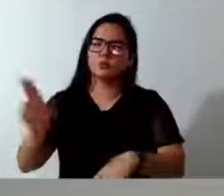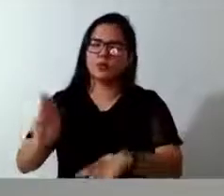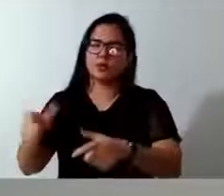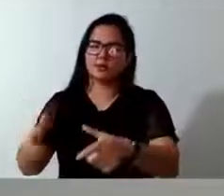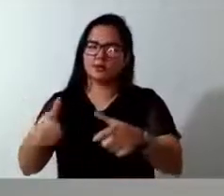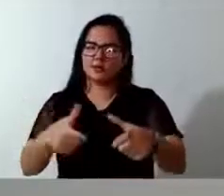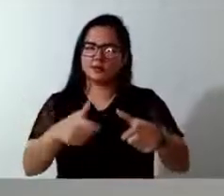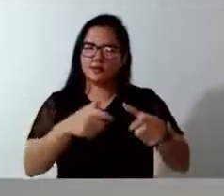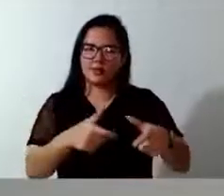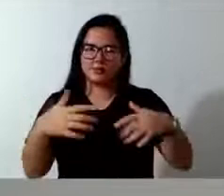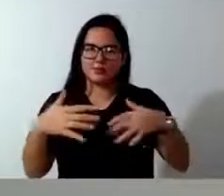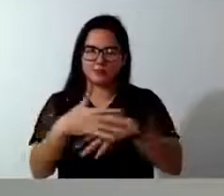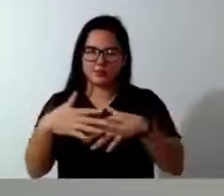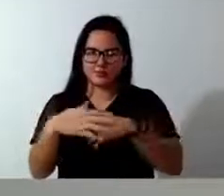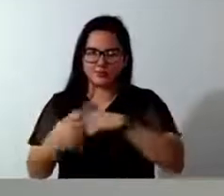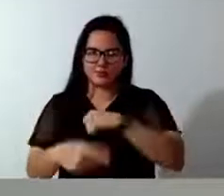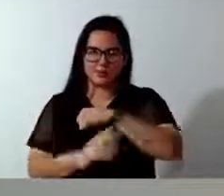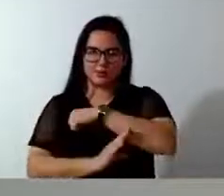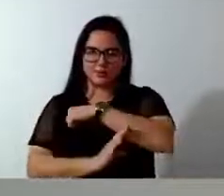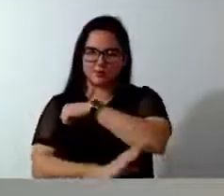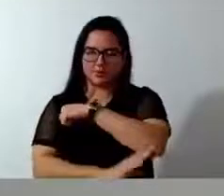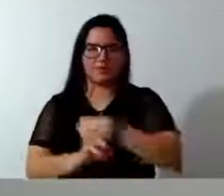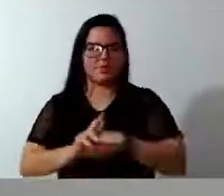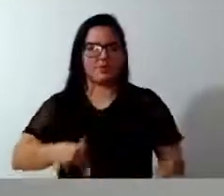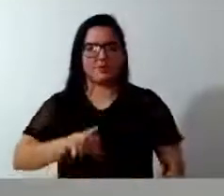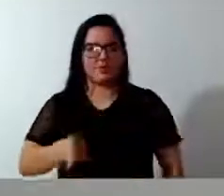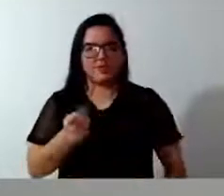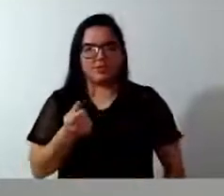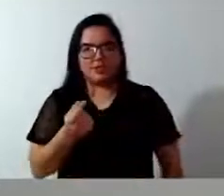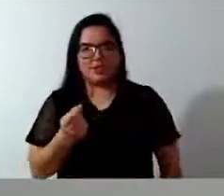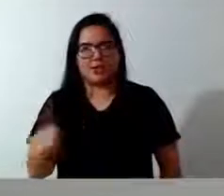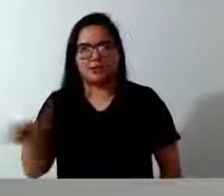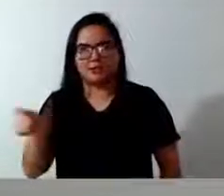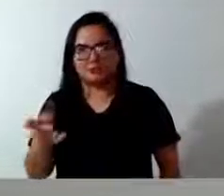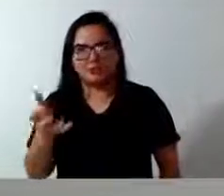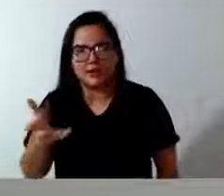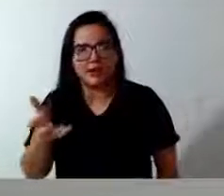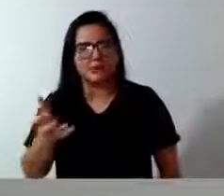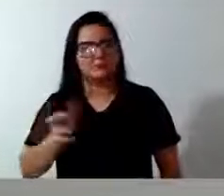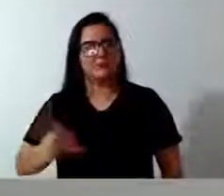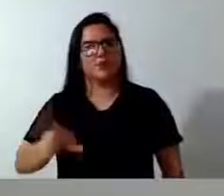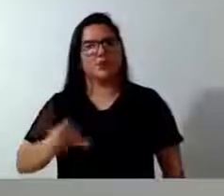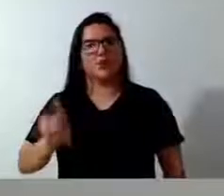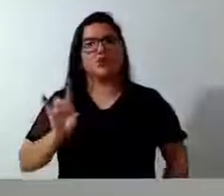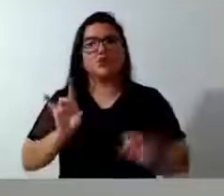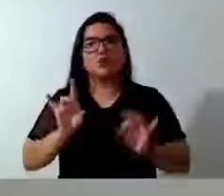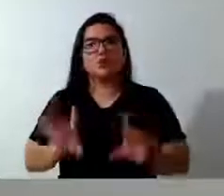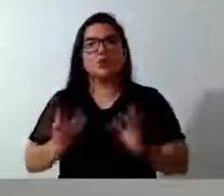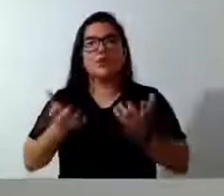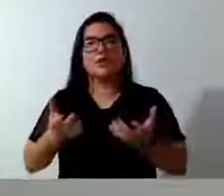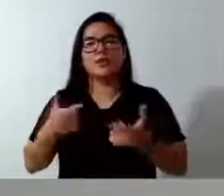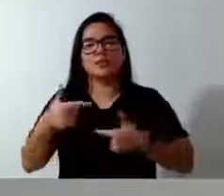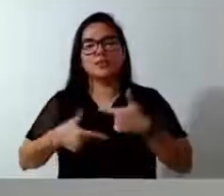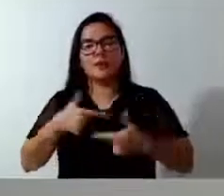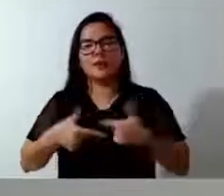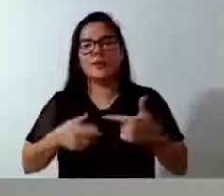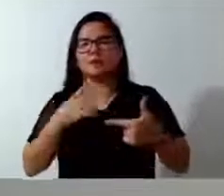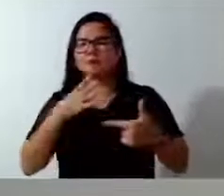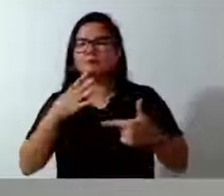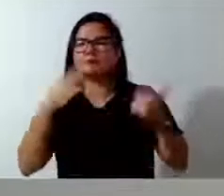do Iguaçu. Não é dinheiro o que eles querem. Eles apenas querem que o seu trabalho seja reconhecido.